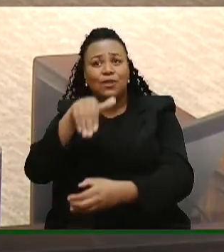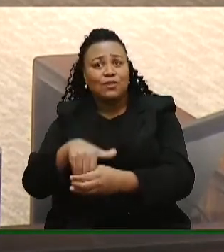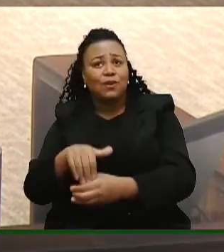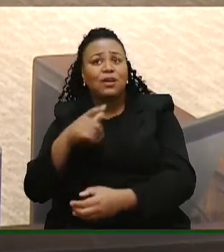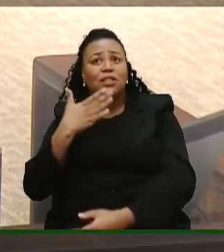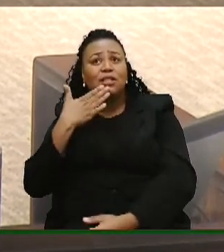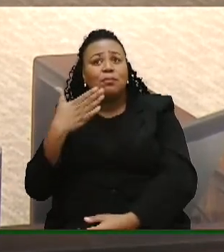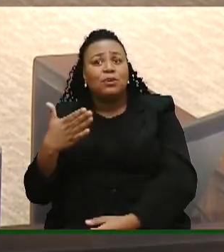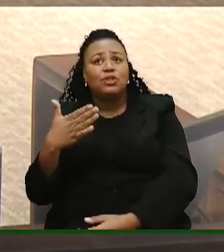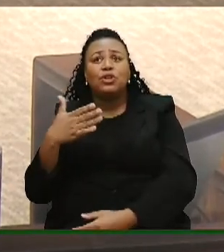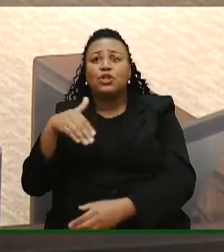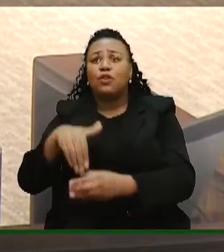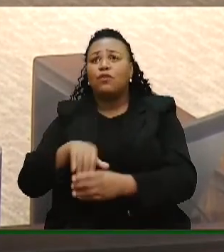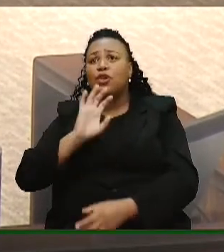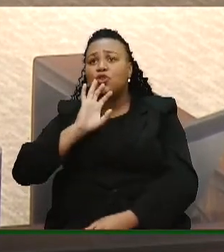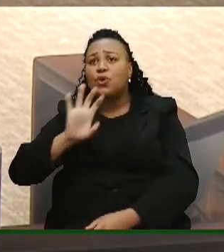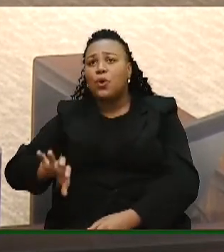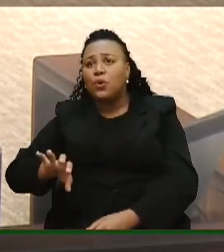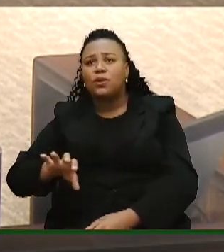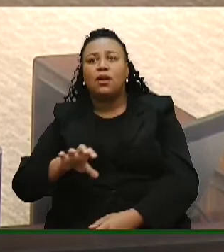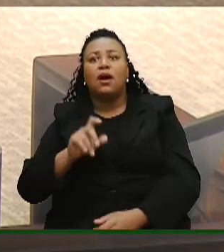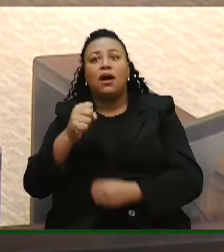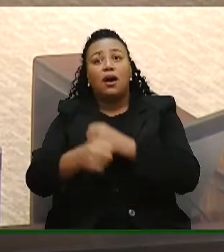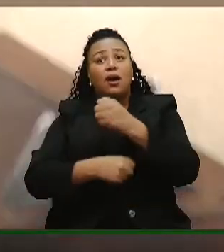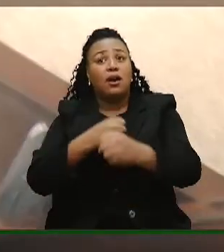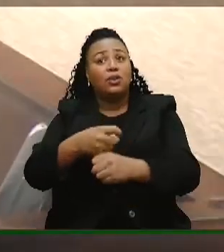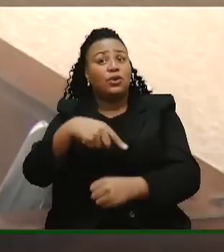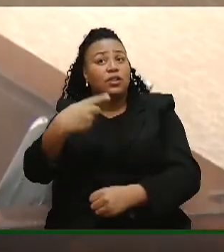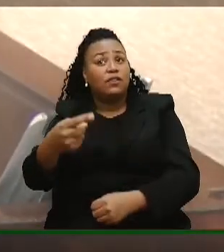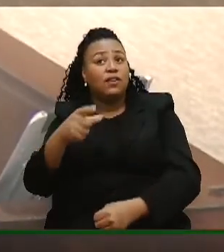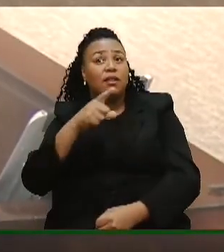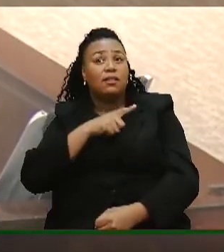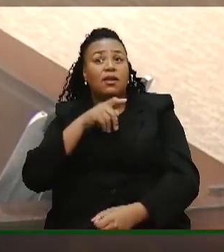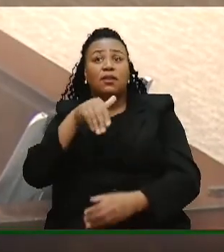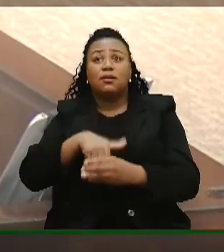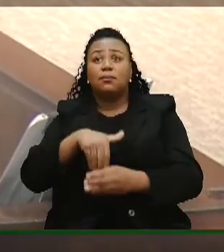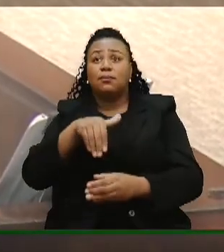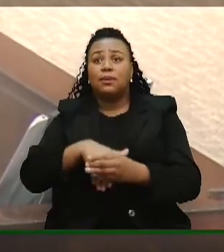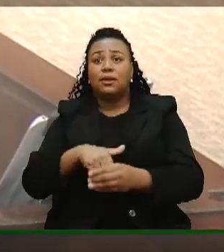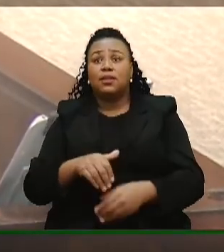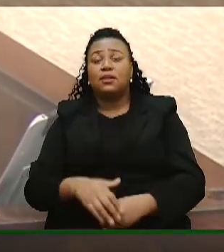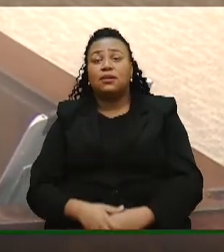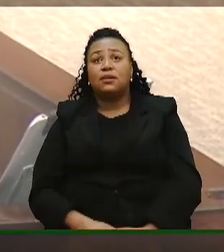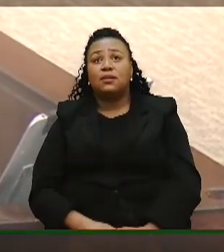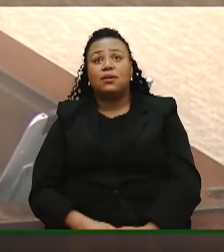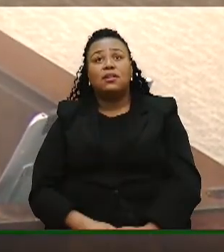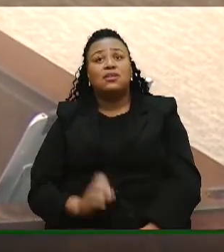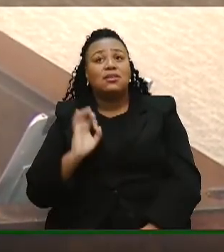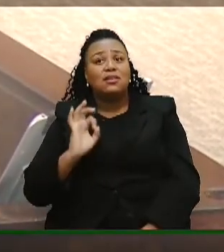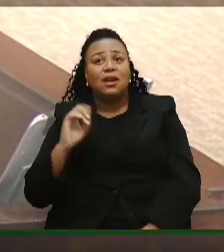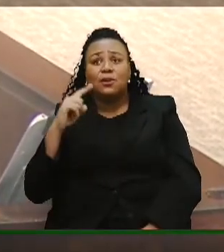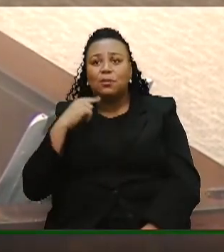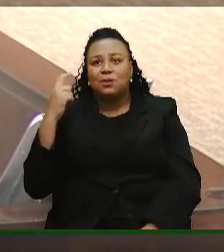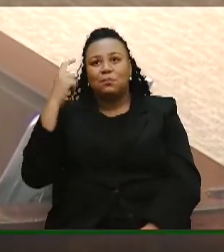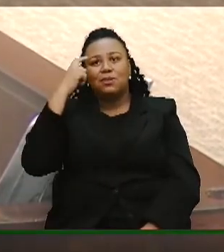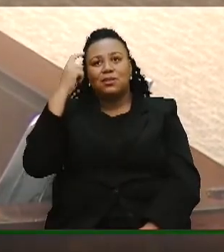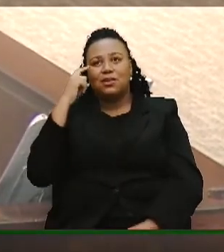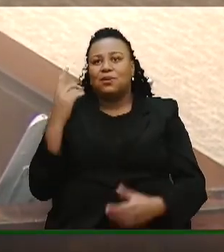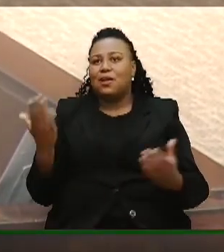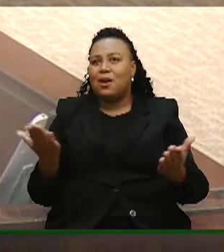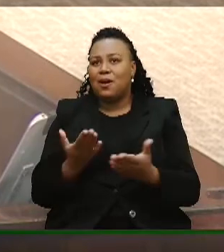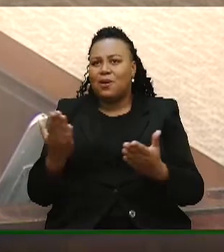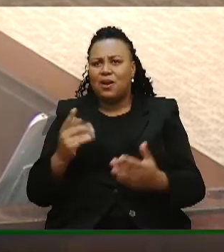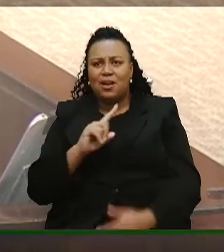está pedindo para que eu vote contra. O ano que vem tem eleição dos vereadores, prefeitos, e certamente os deputados estão pensando, mas e agora?